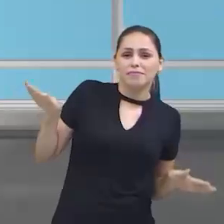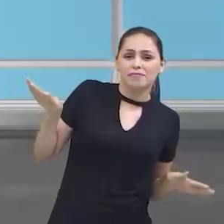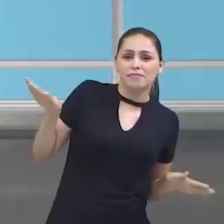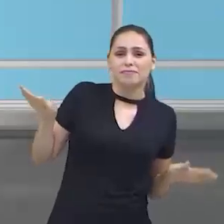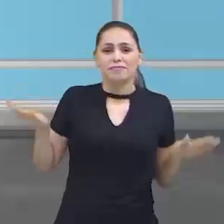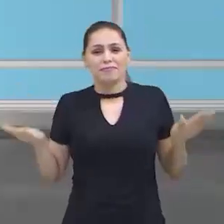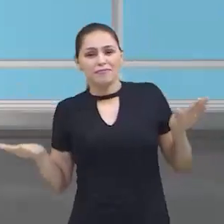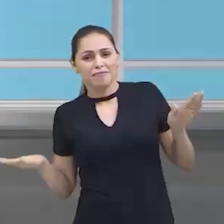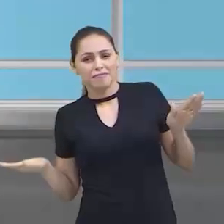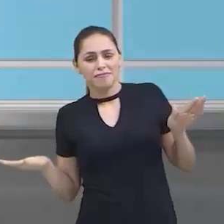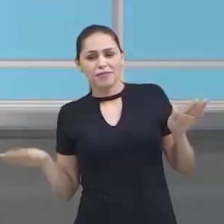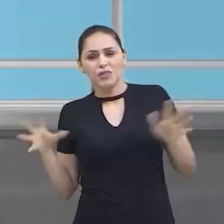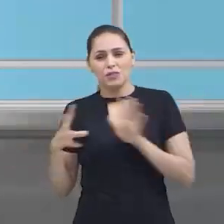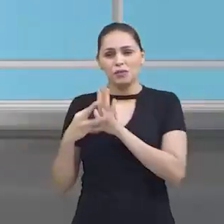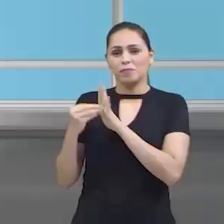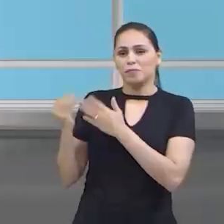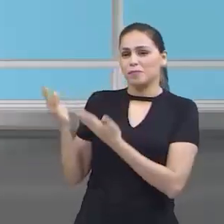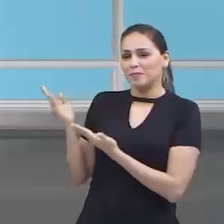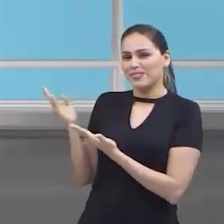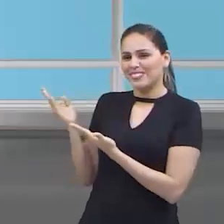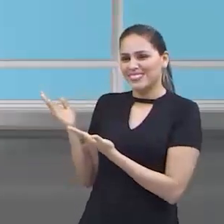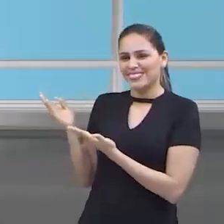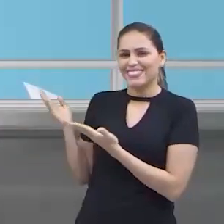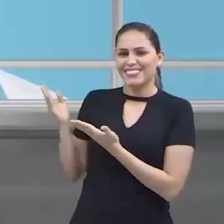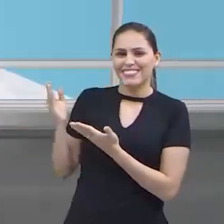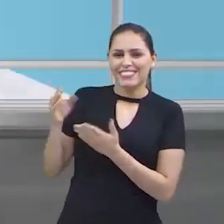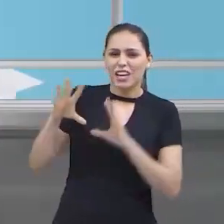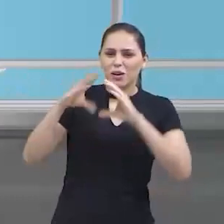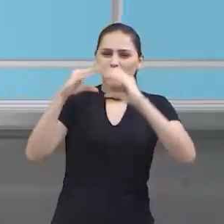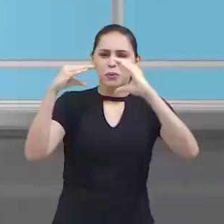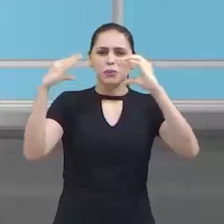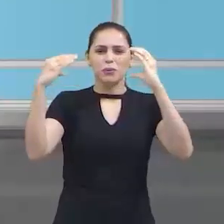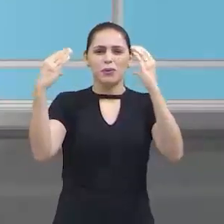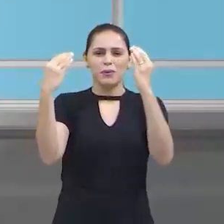Isso. Desviando das nuvens.